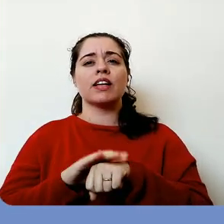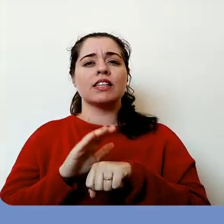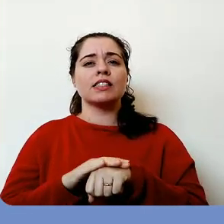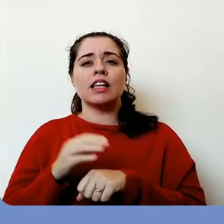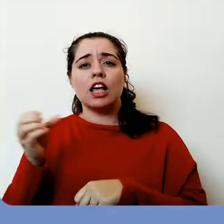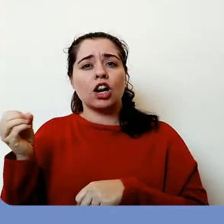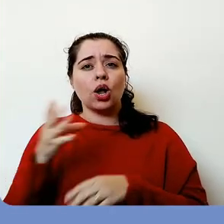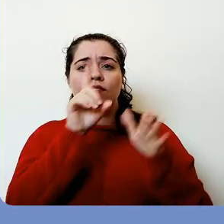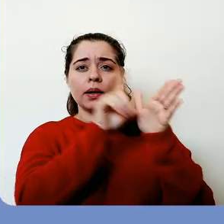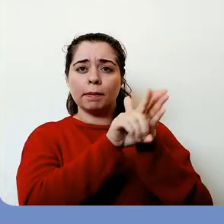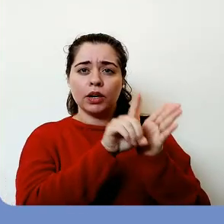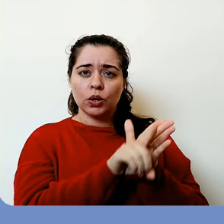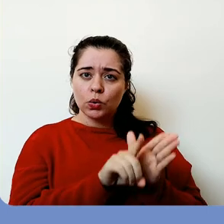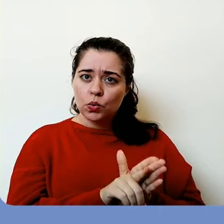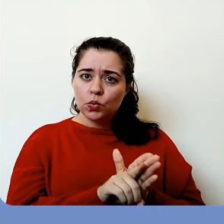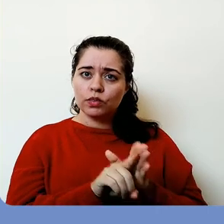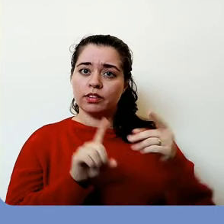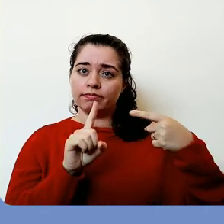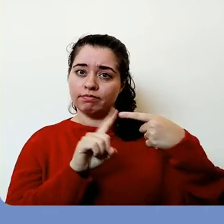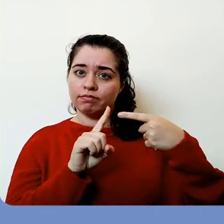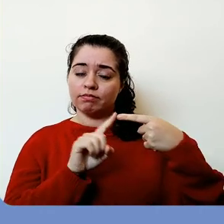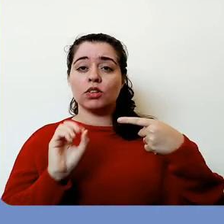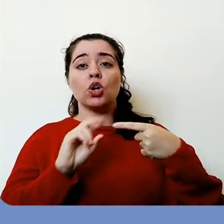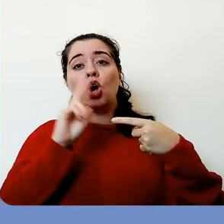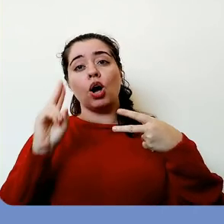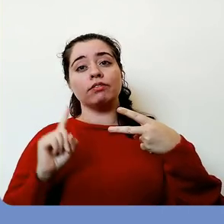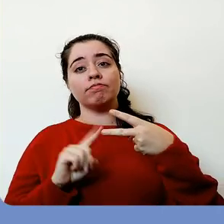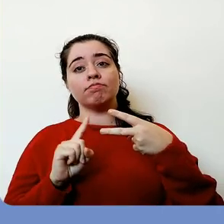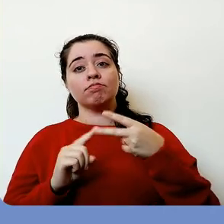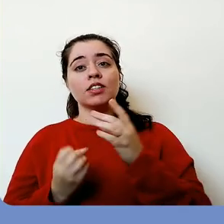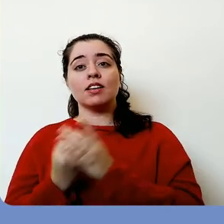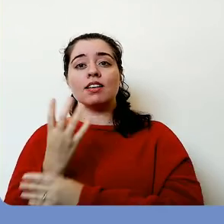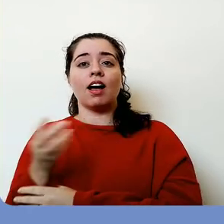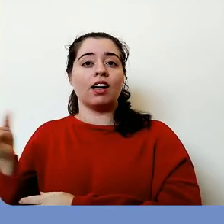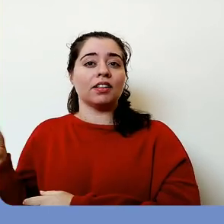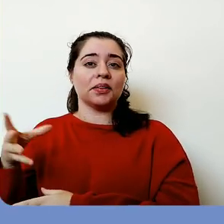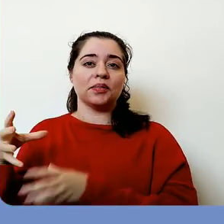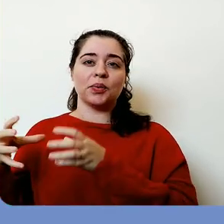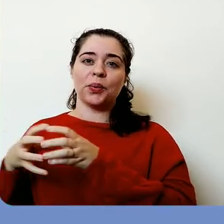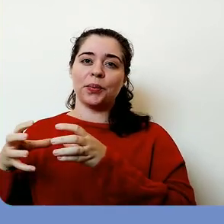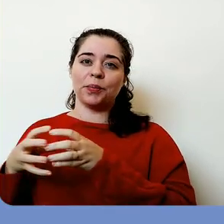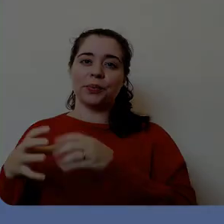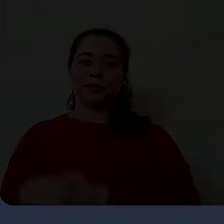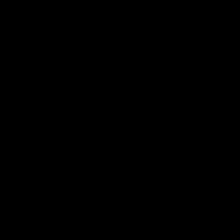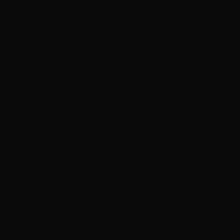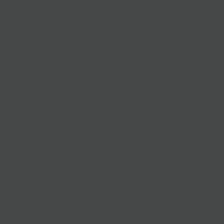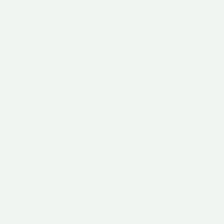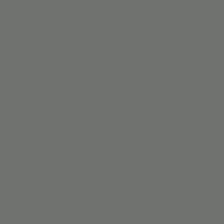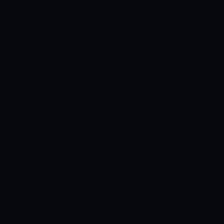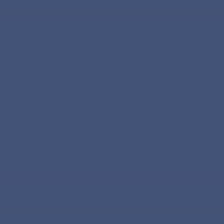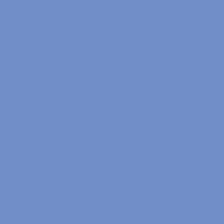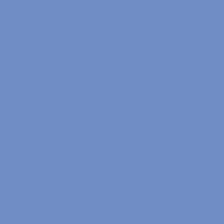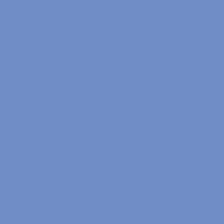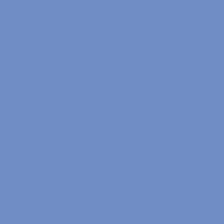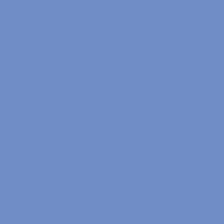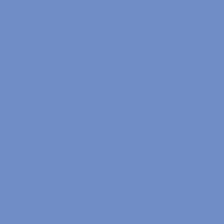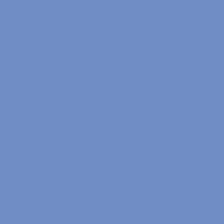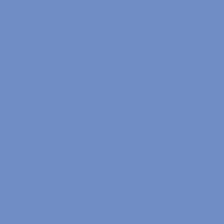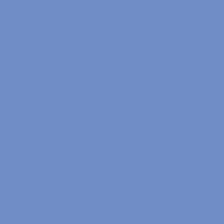de inscrição. Você pode incluir novos campos ou você pode criar também novas categorias ou grupos.radio